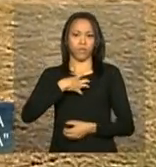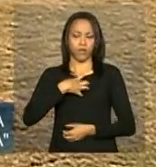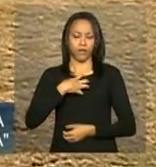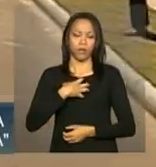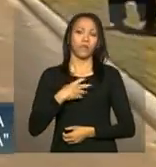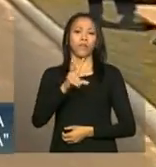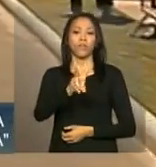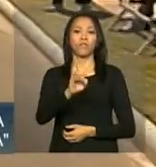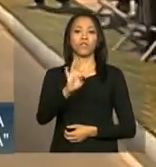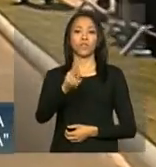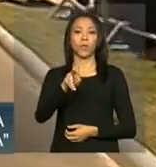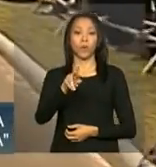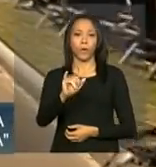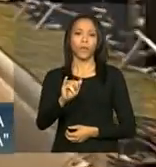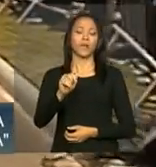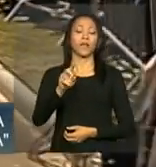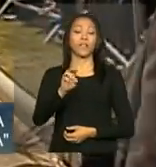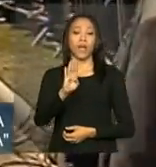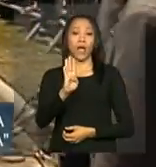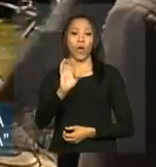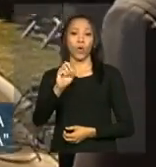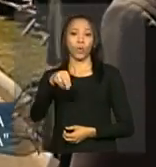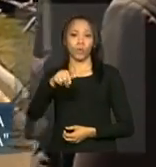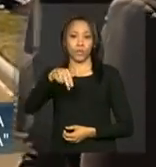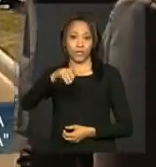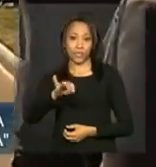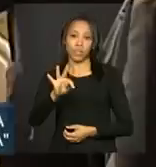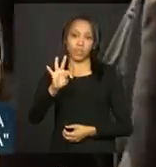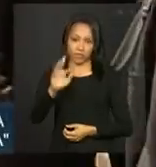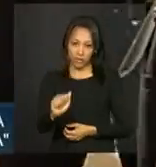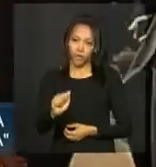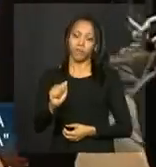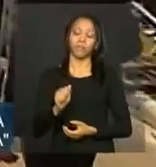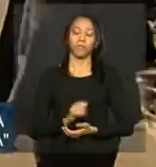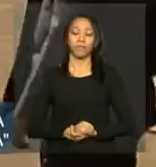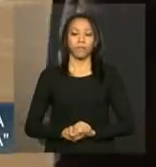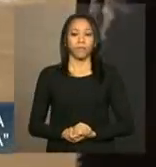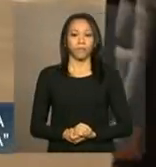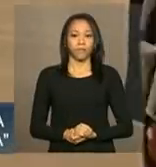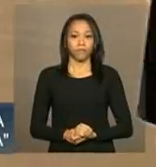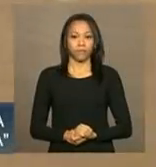residenciais Jequitibá, Ipê, Pau Brasil e Acácia.